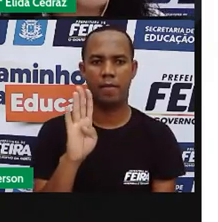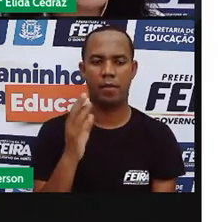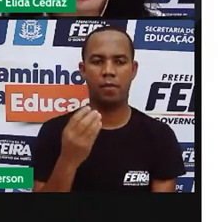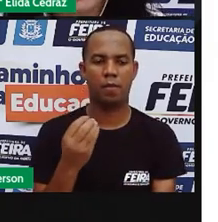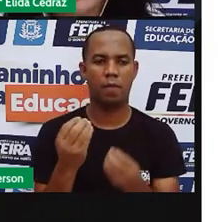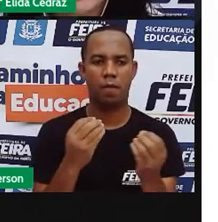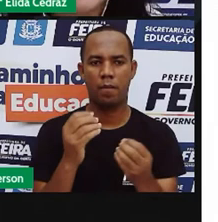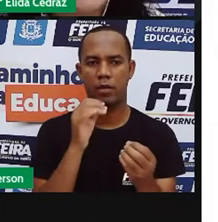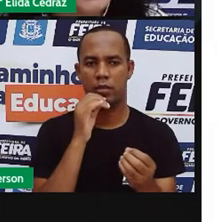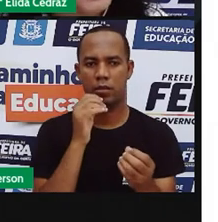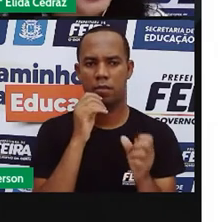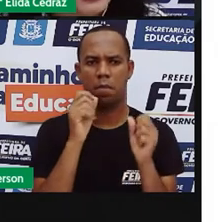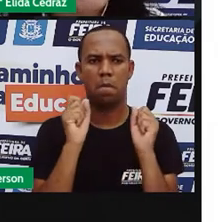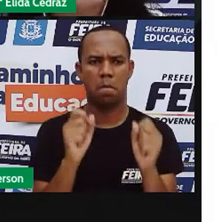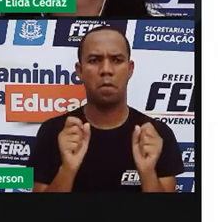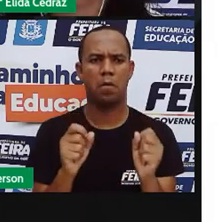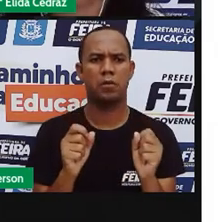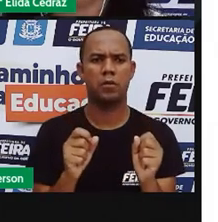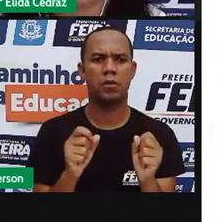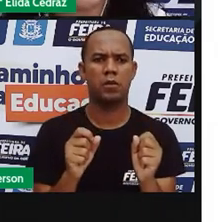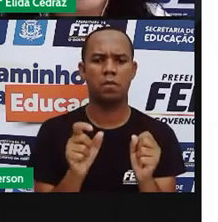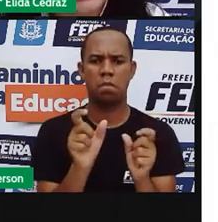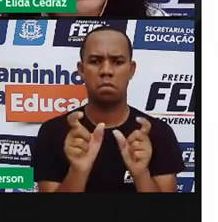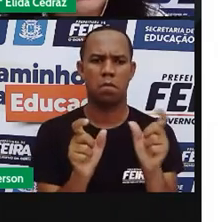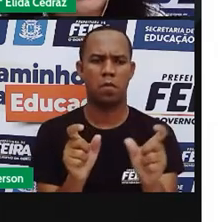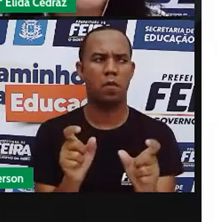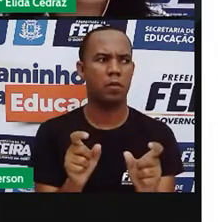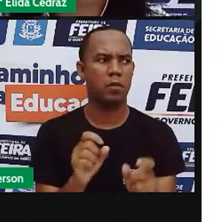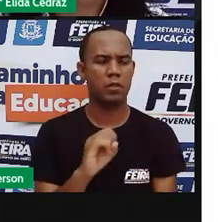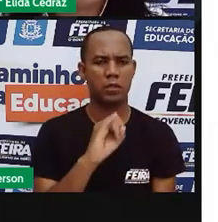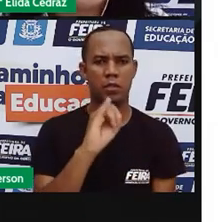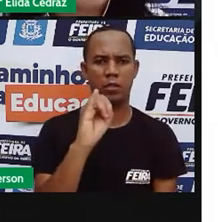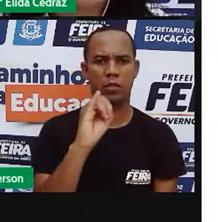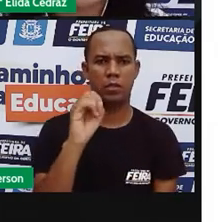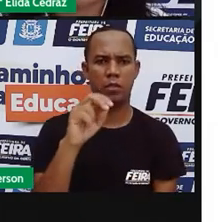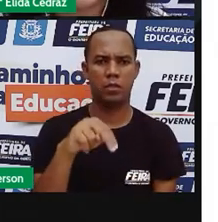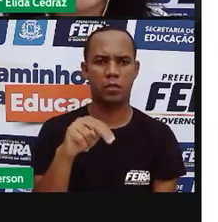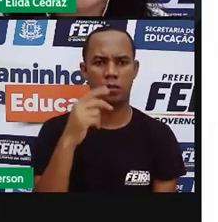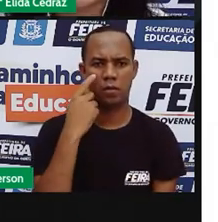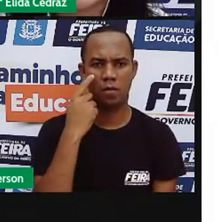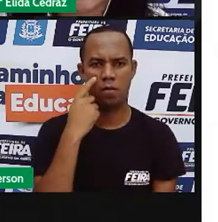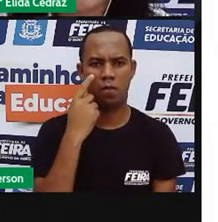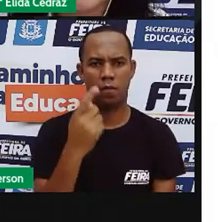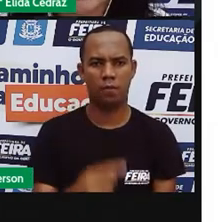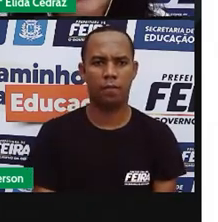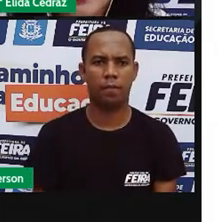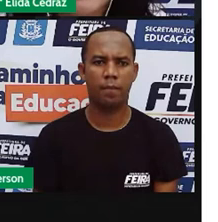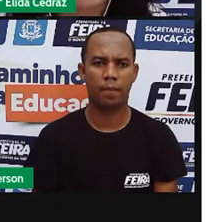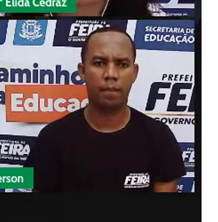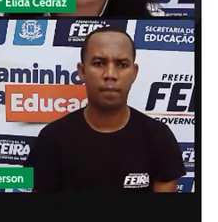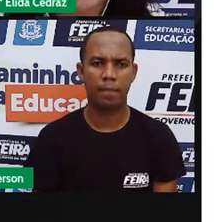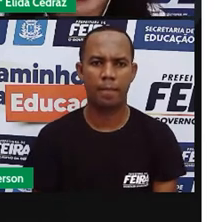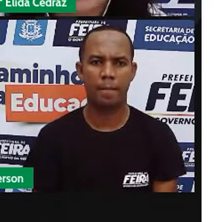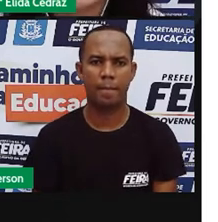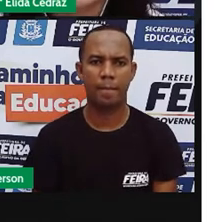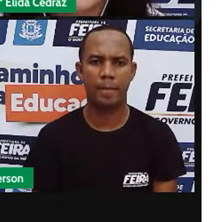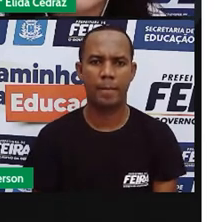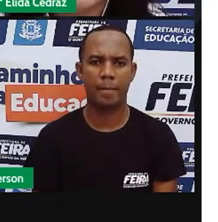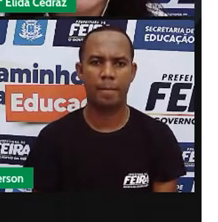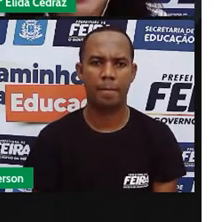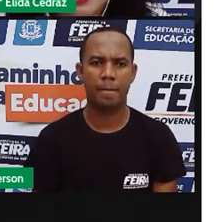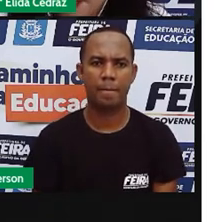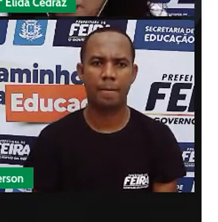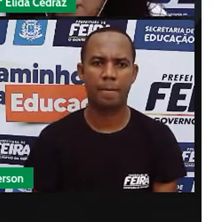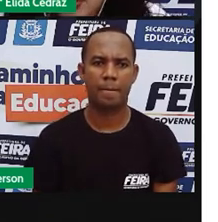você já pode colocar I, N, por causa da regrinha. E uma palavra que começa com P ou B, coloca